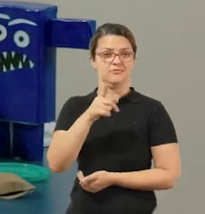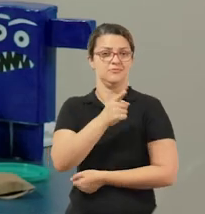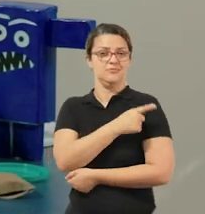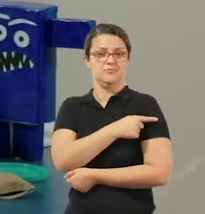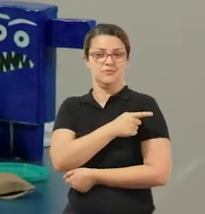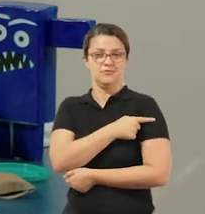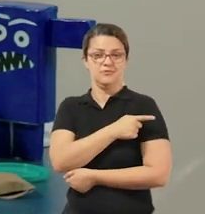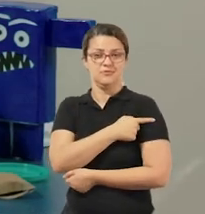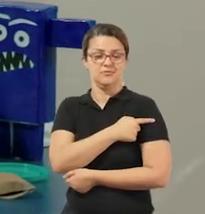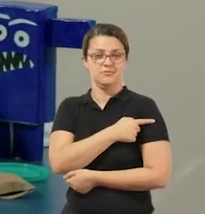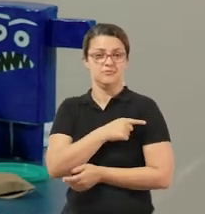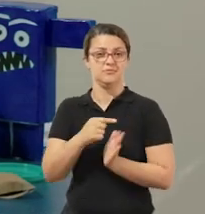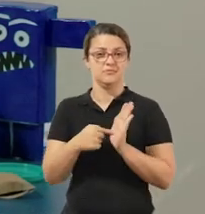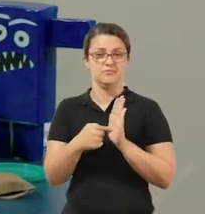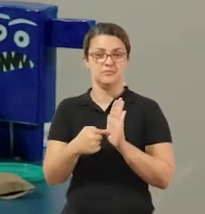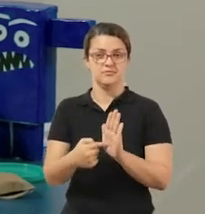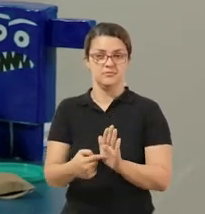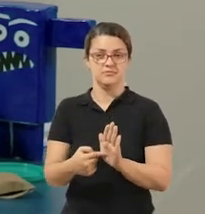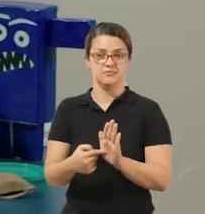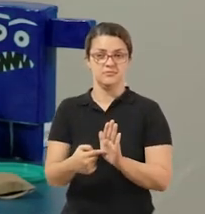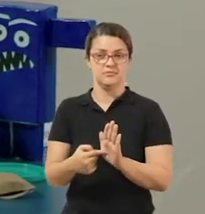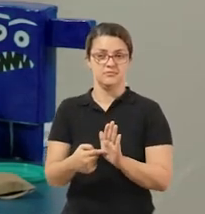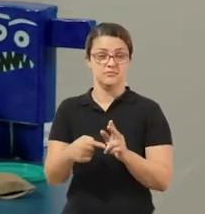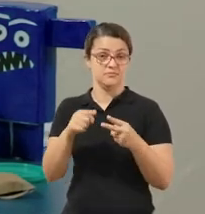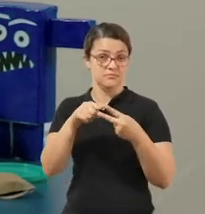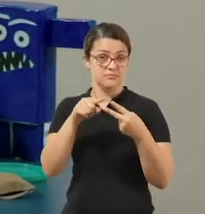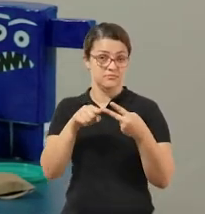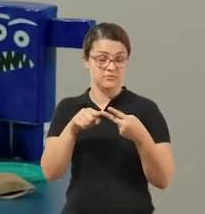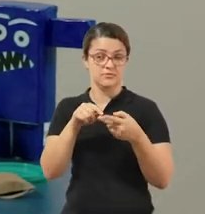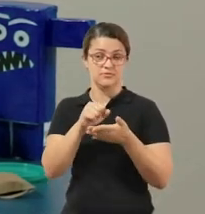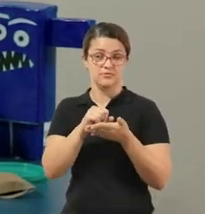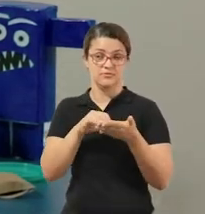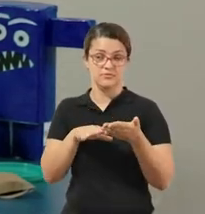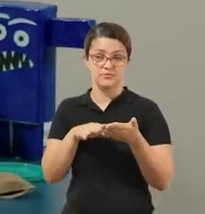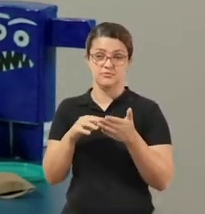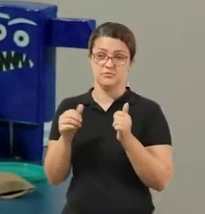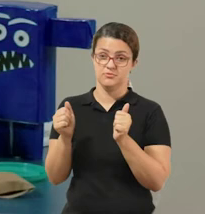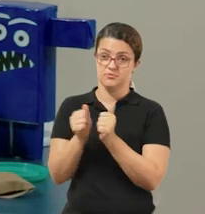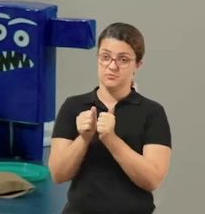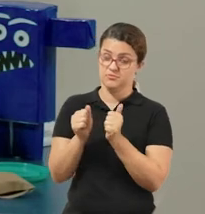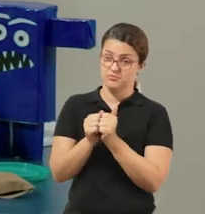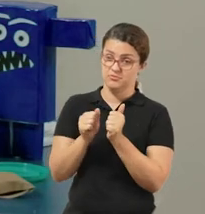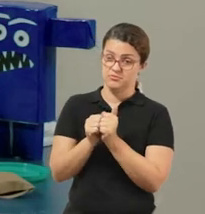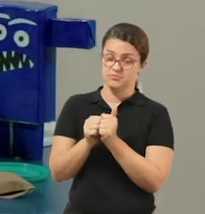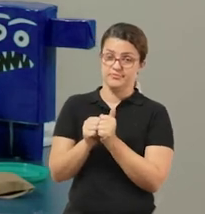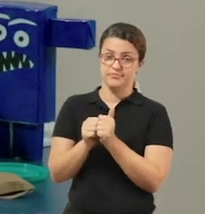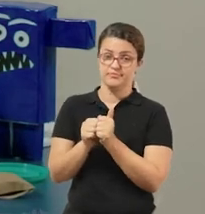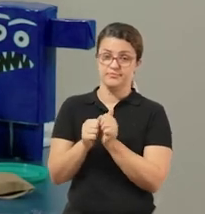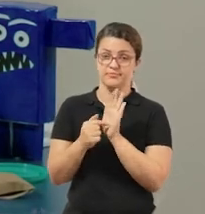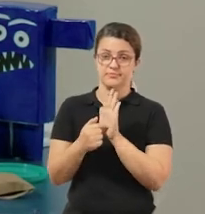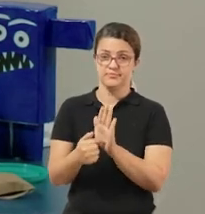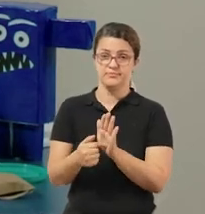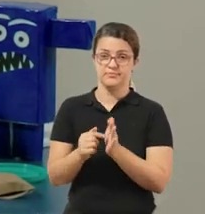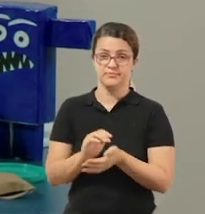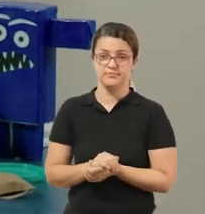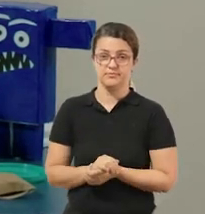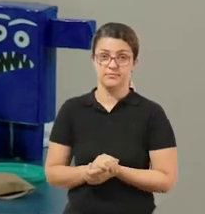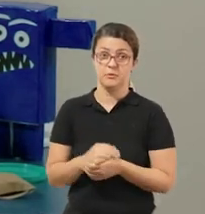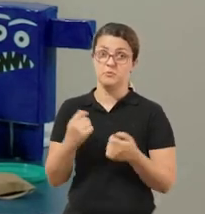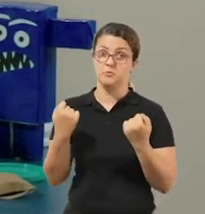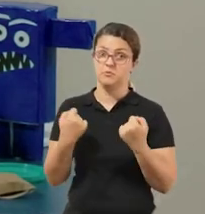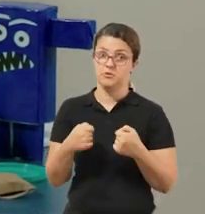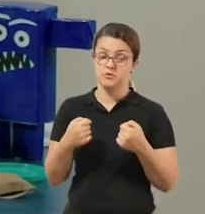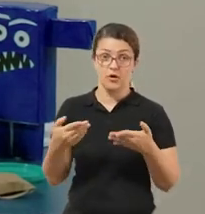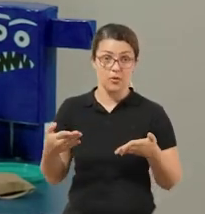primeiro ano. Para apresentar duas atividades comigo. Nesse momento, eu